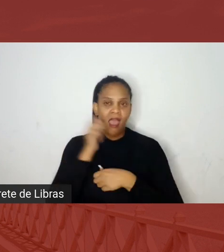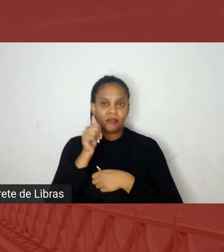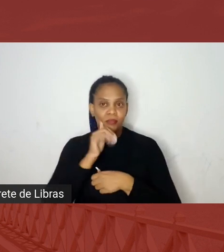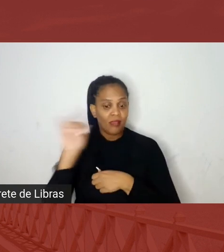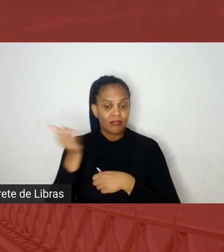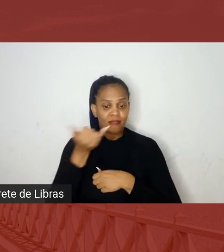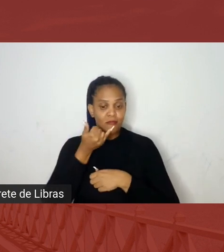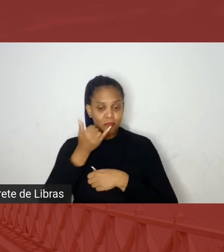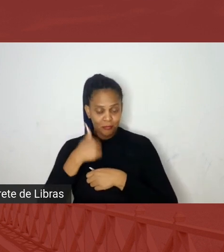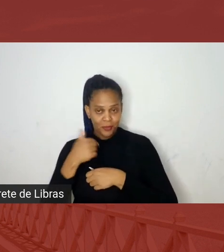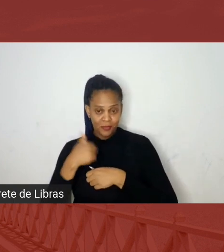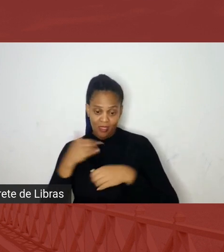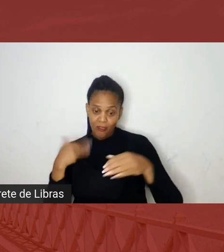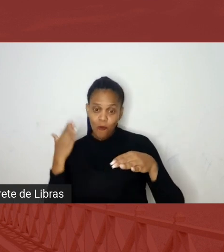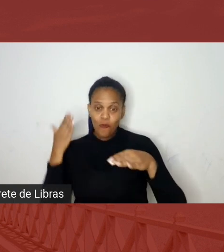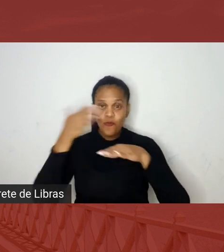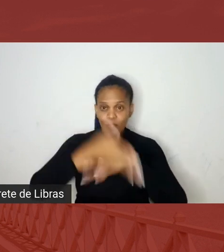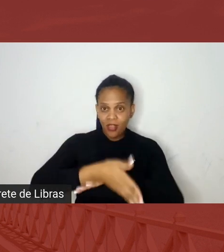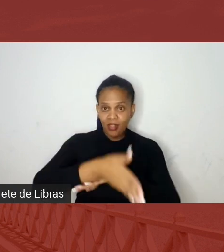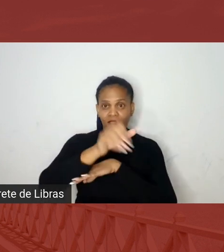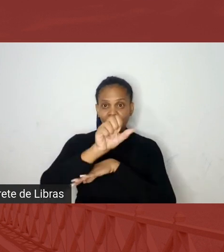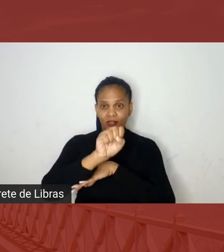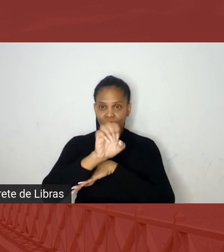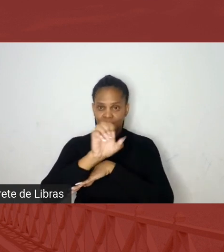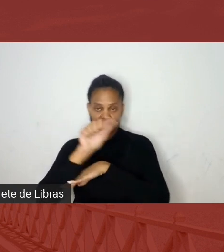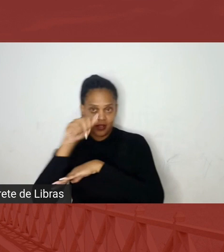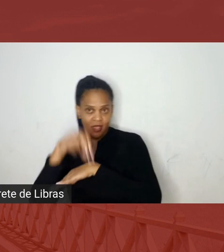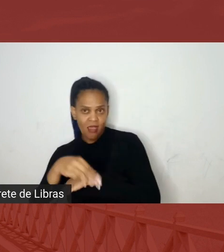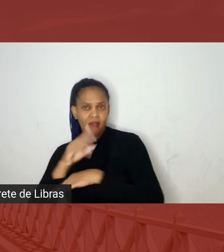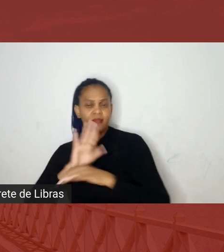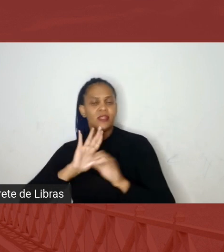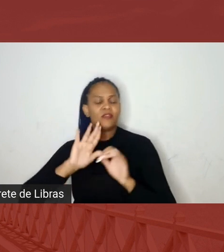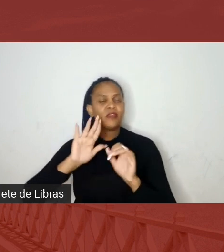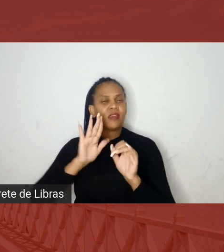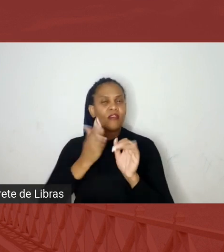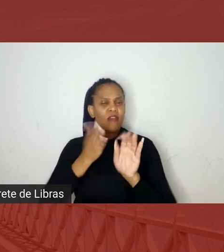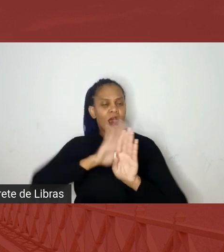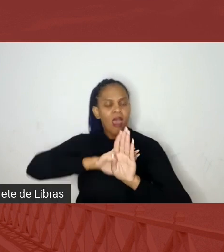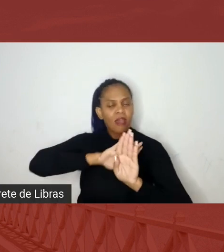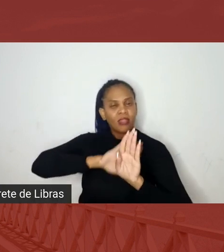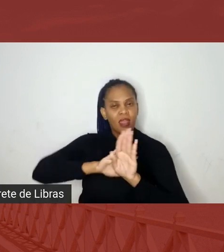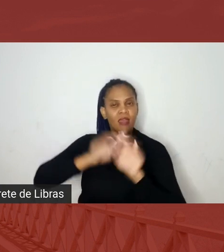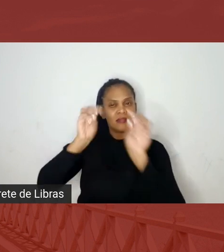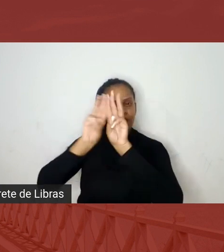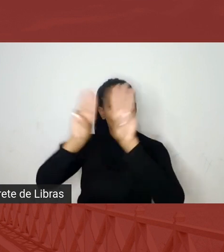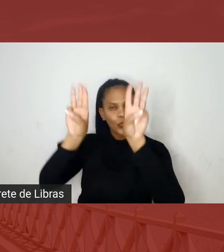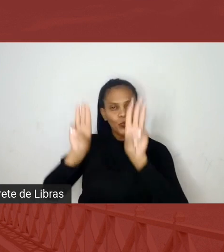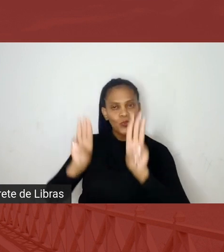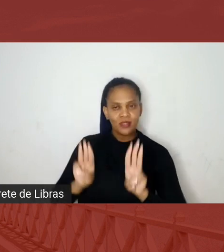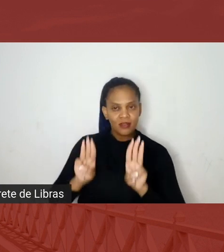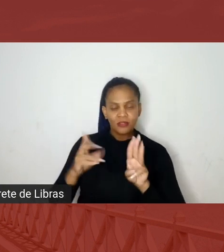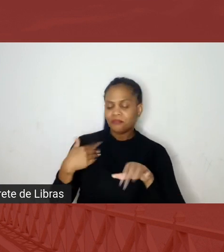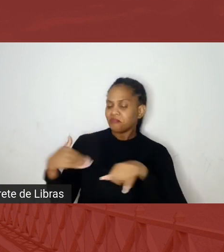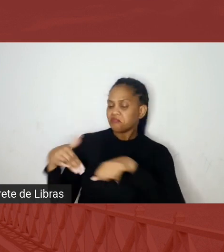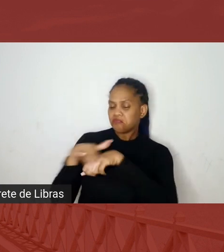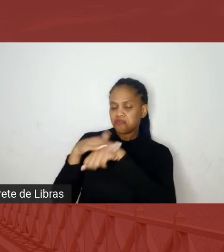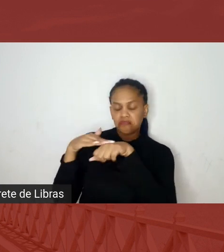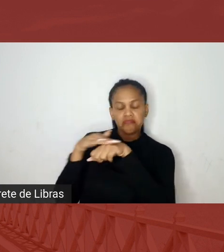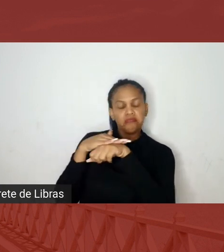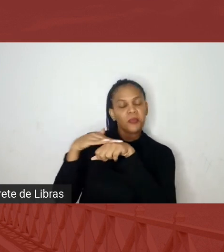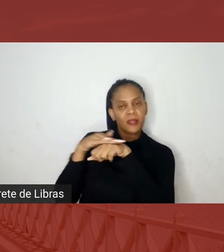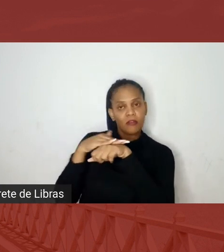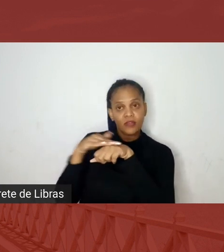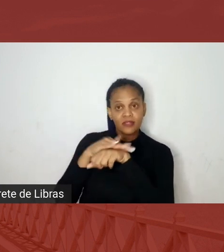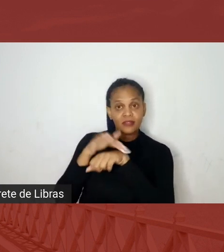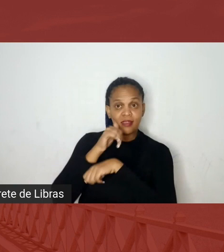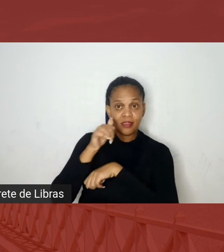no CEAM, que era em frente, atrás do museu, das bandeiras, conversei com a Marta Ivone e a